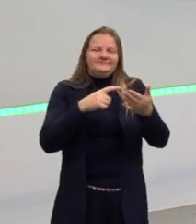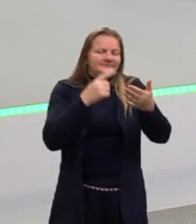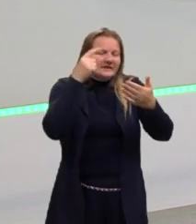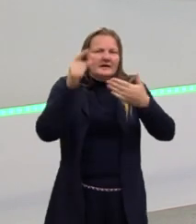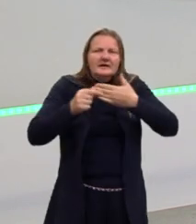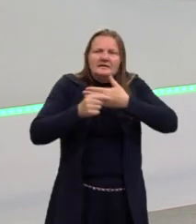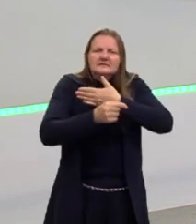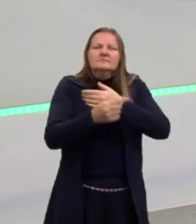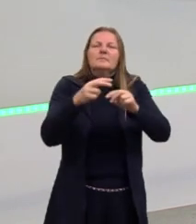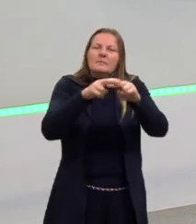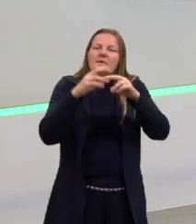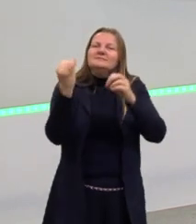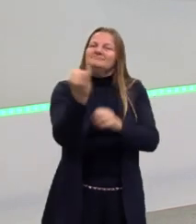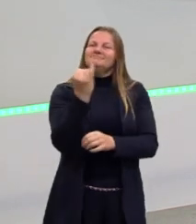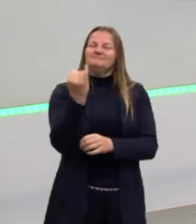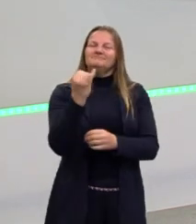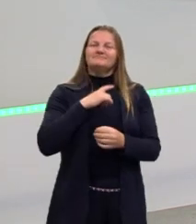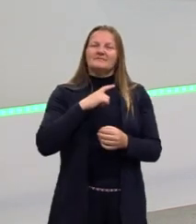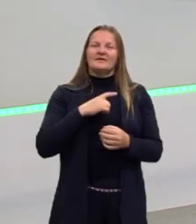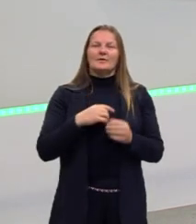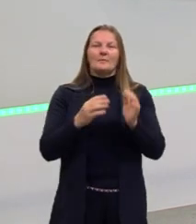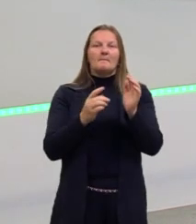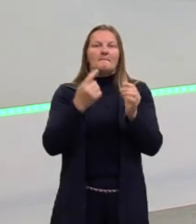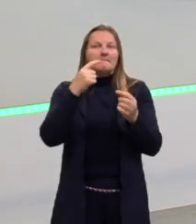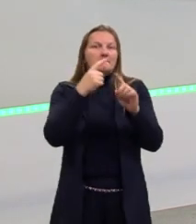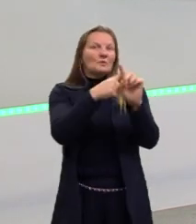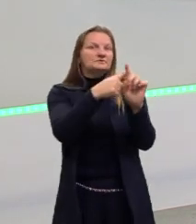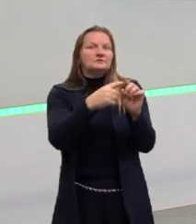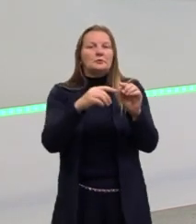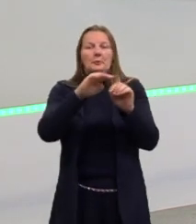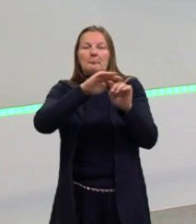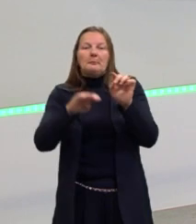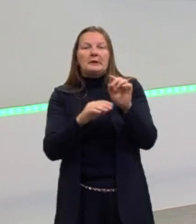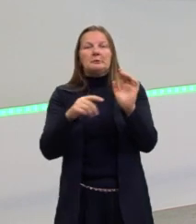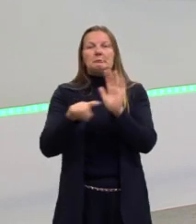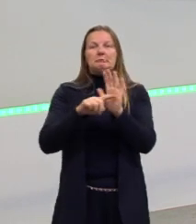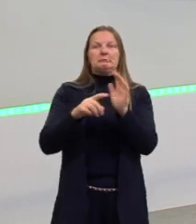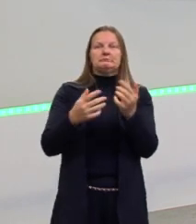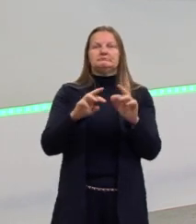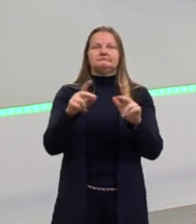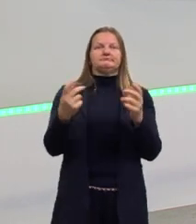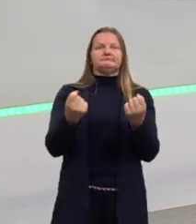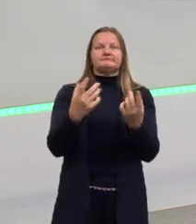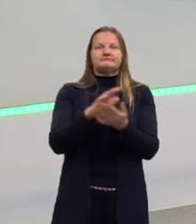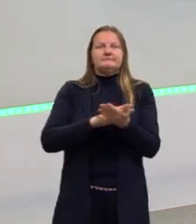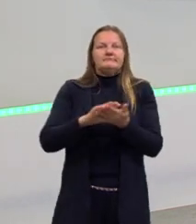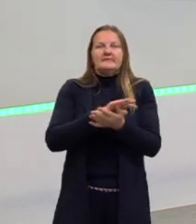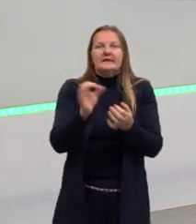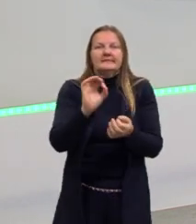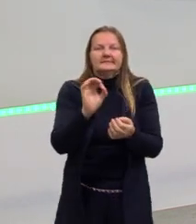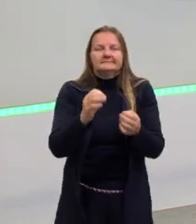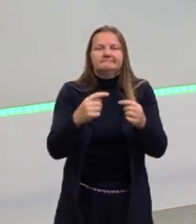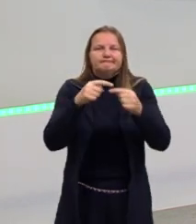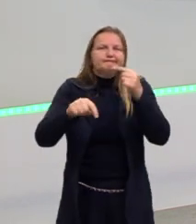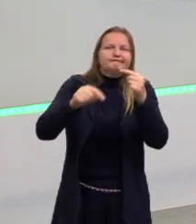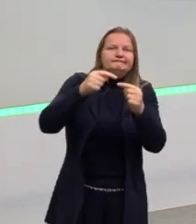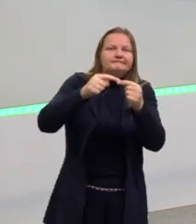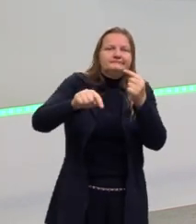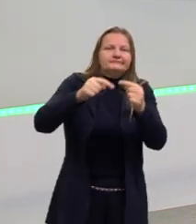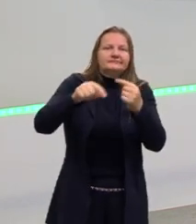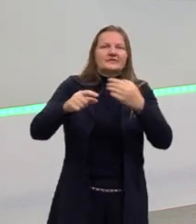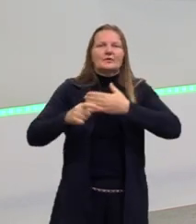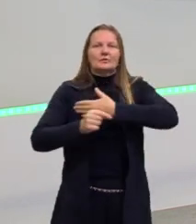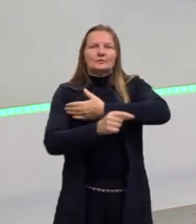ideia. Eu não posso começar com um ponto positivo e depois, no meio desse ponto positivo, já puxar um ponto negativo, porque eu estou saindo da